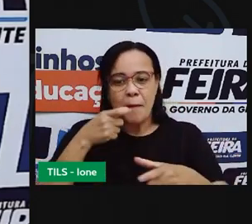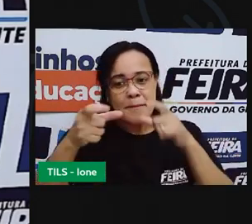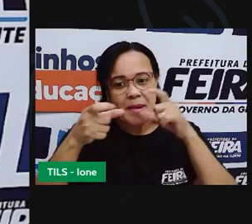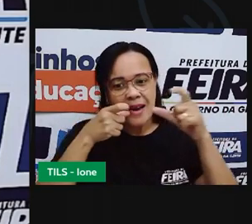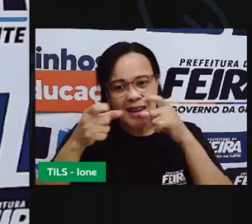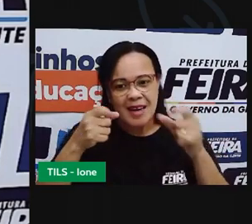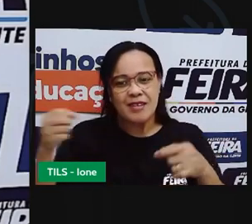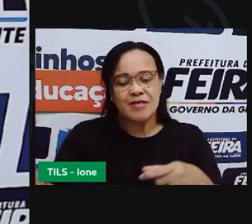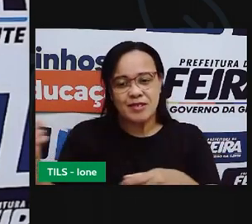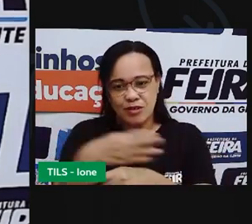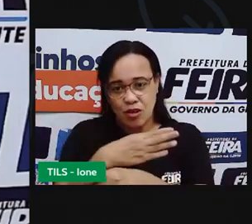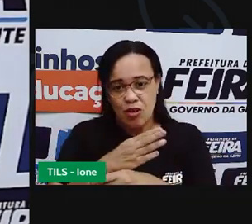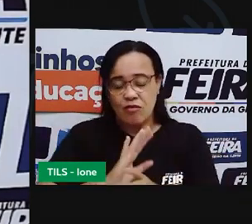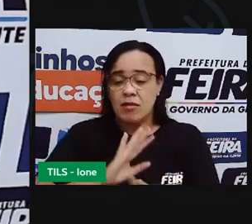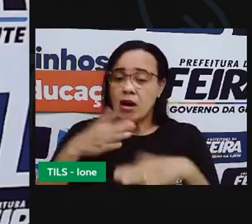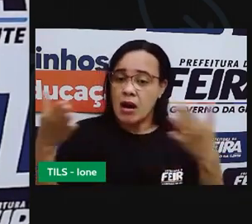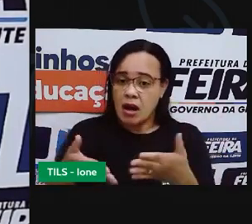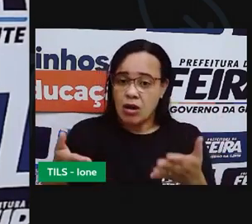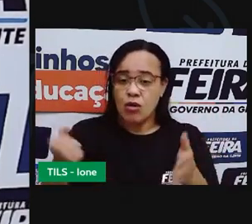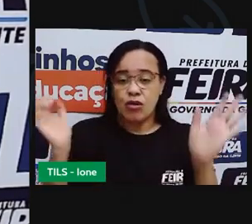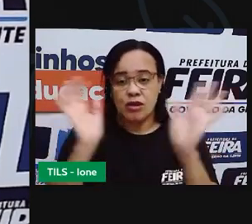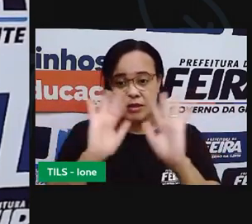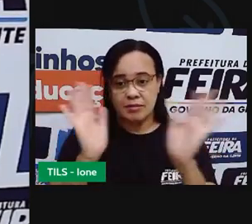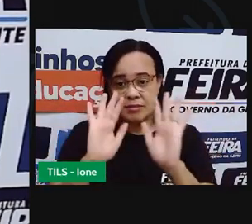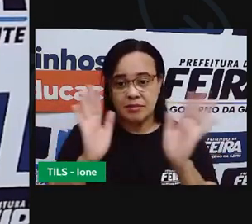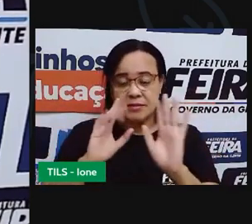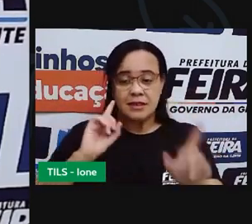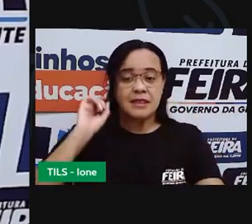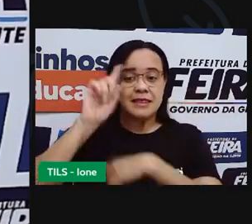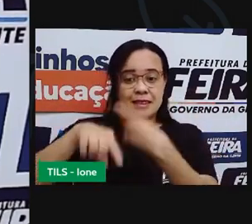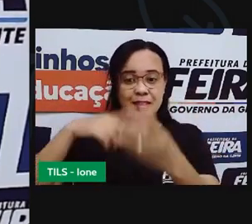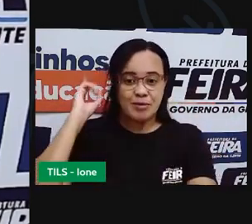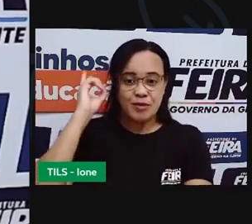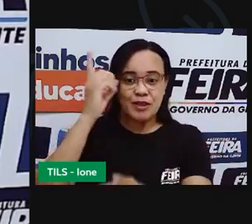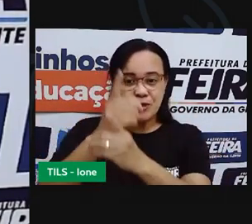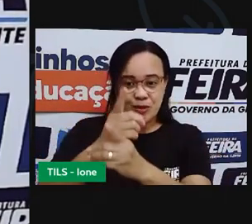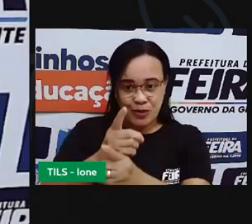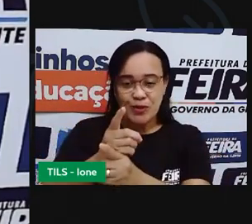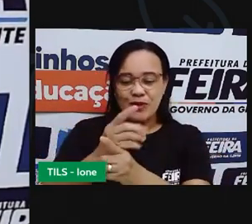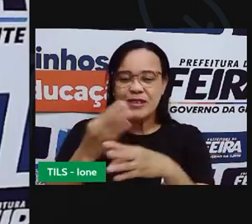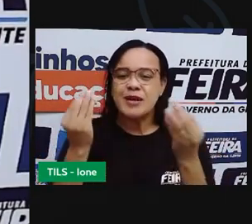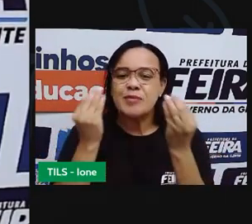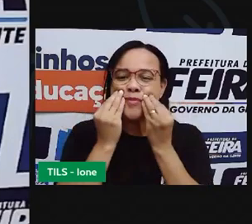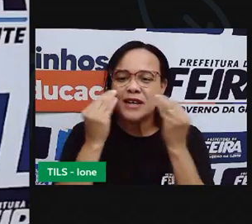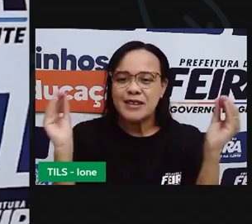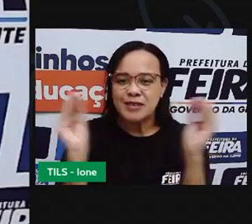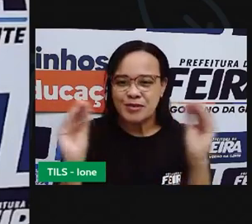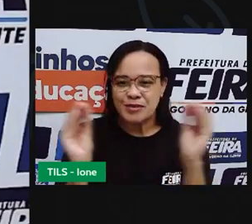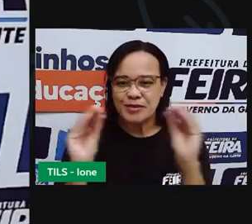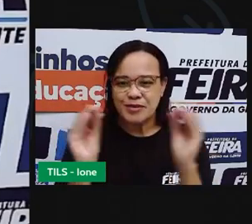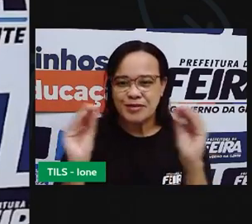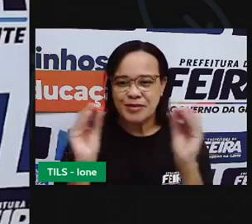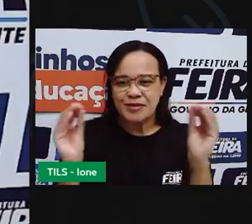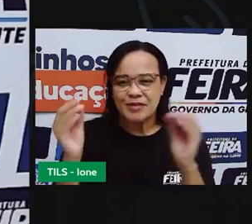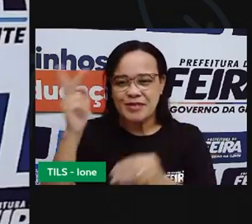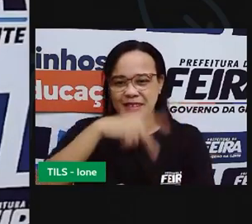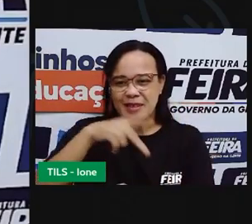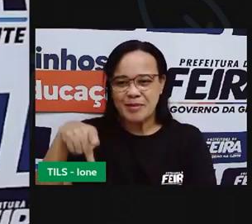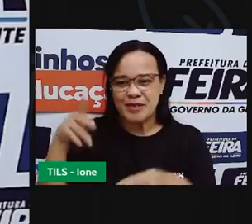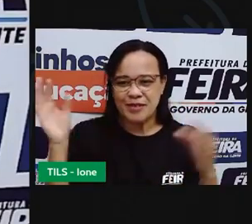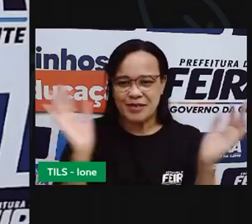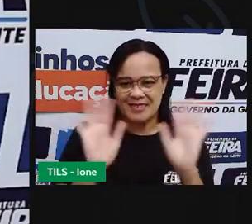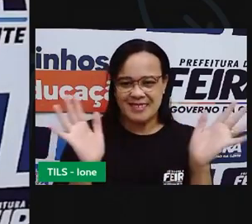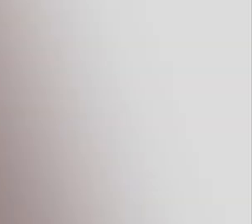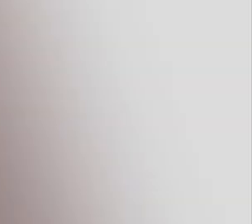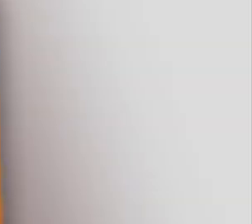criança. A gente se vê no nosso próximo encontro. Tá? Beijo da Pro. Tchau!